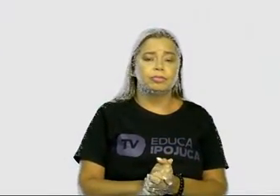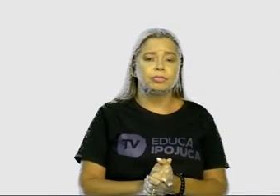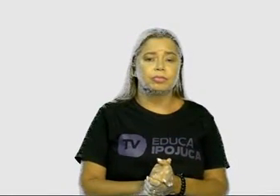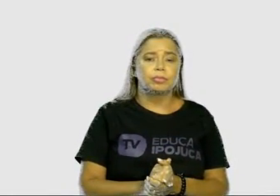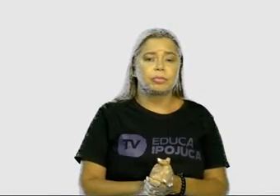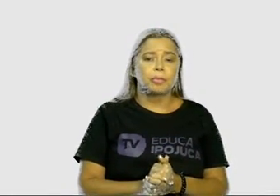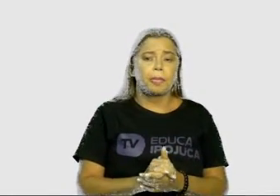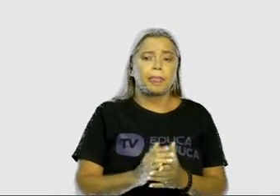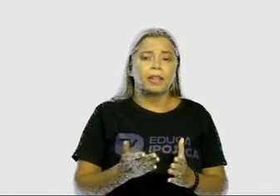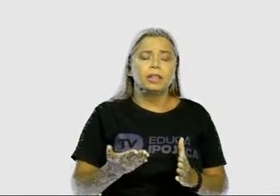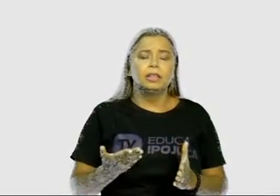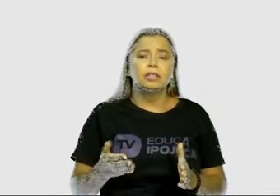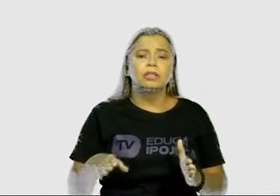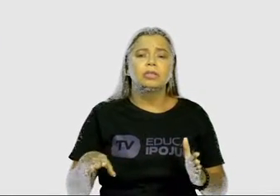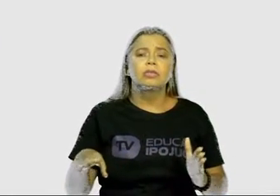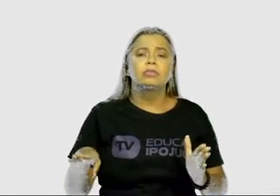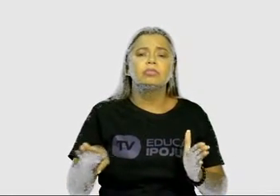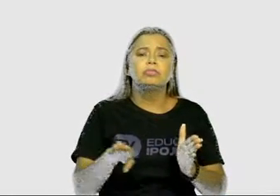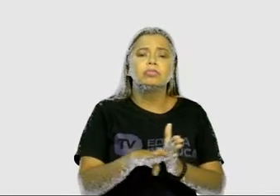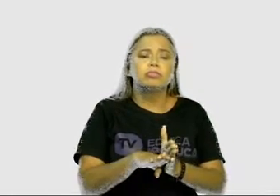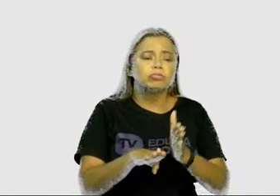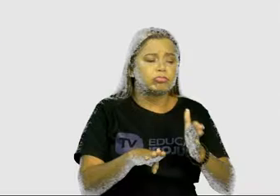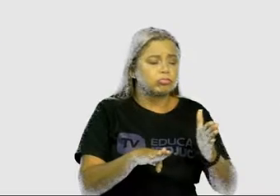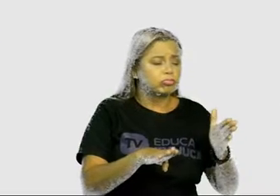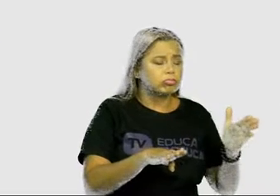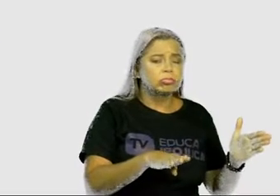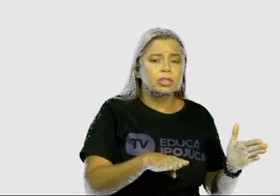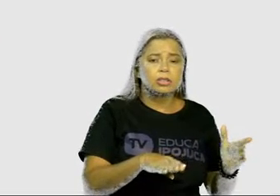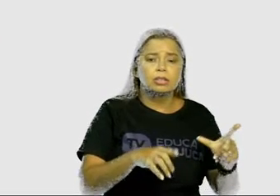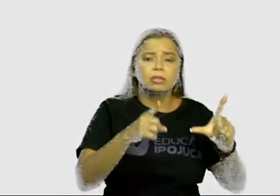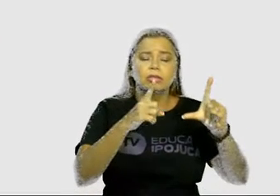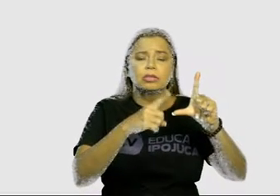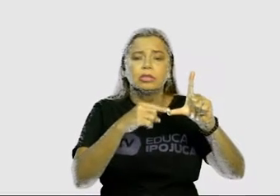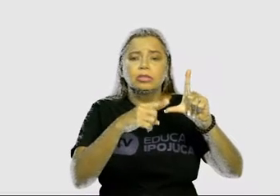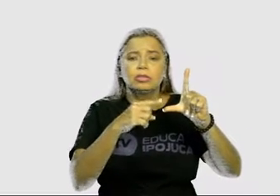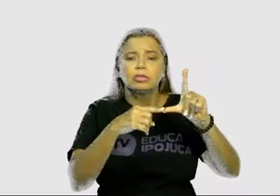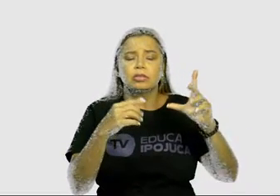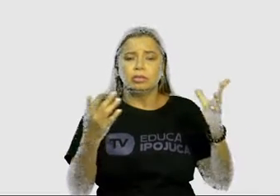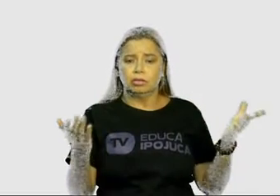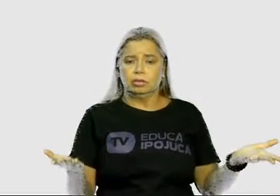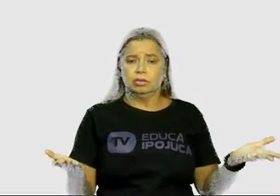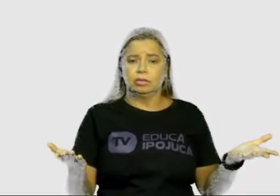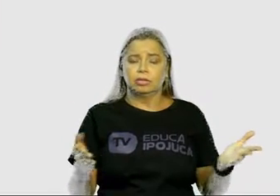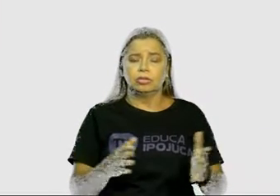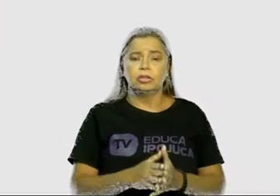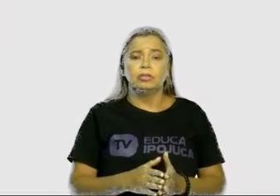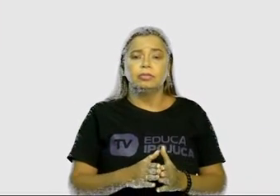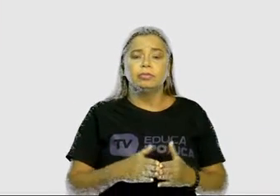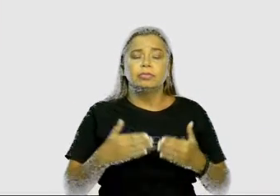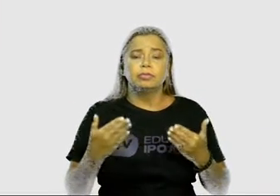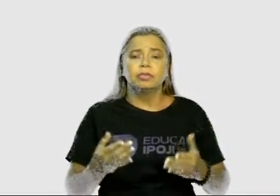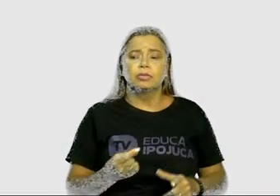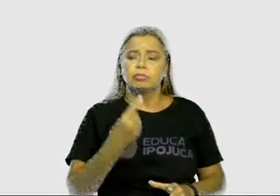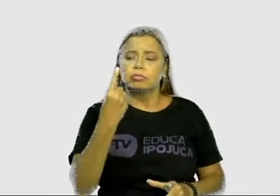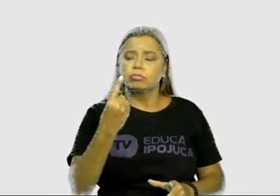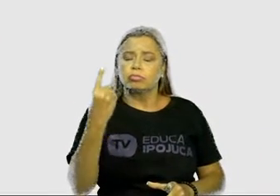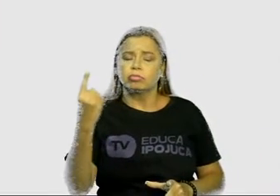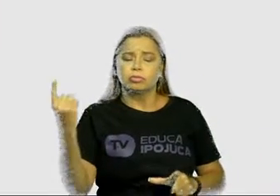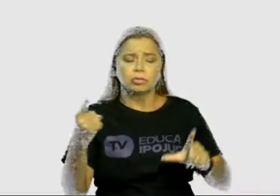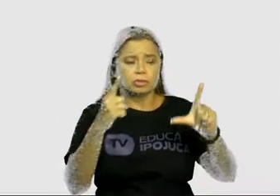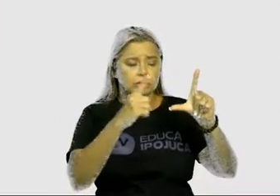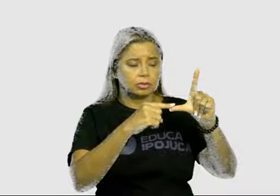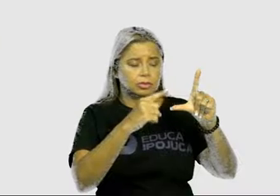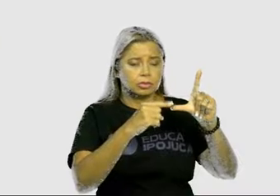Qual a função da letra? Preencher o lugar na escrita das palavras. Portanto, cada letra vai ter o seu som e